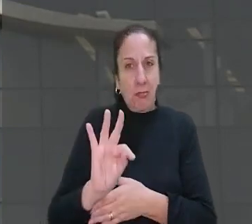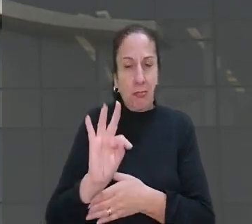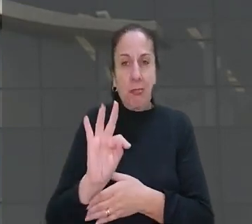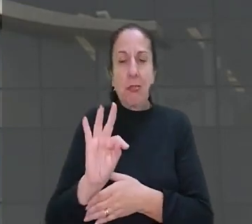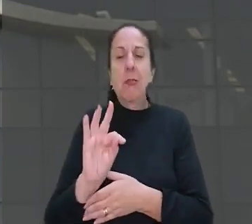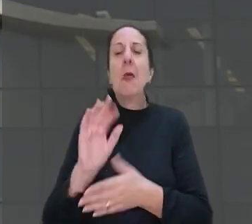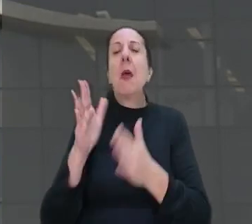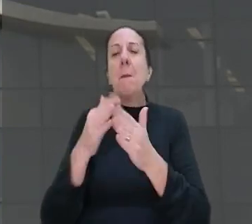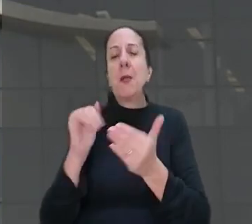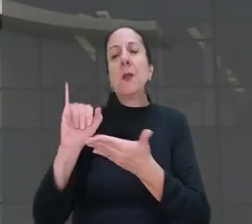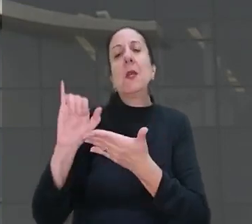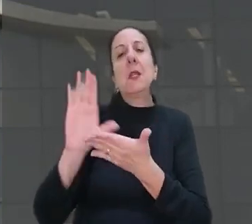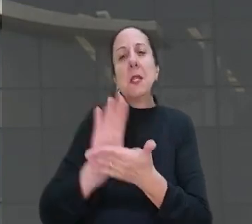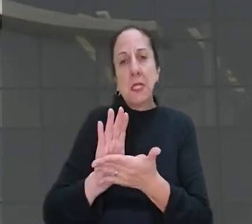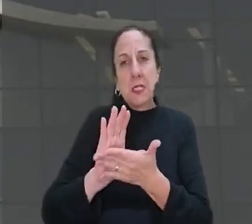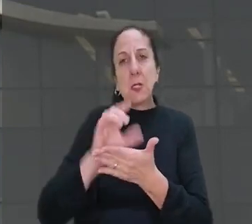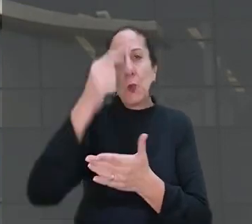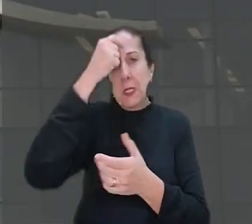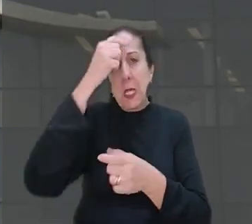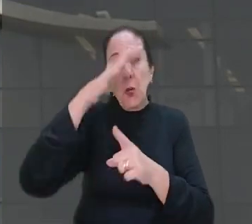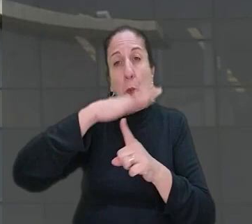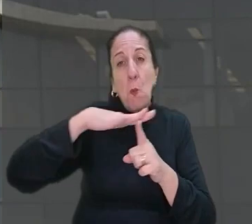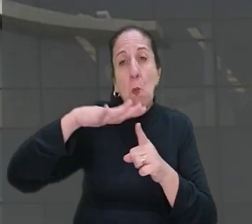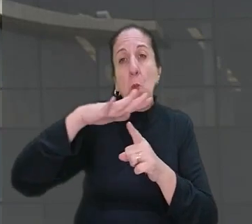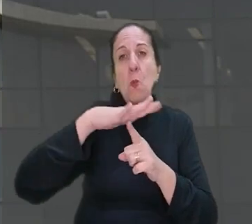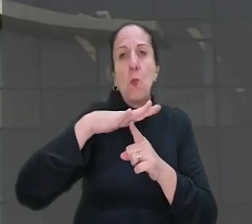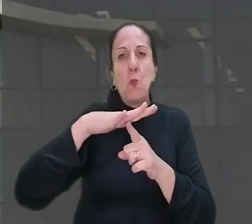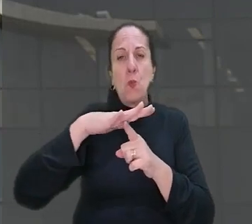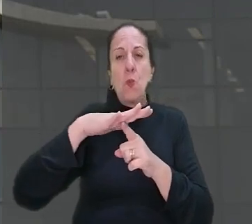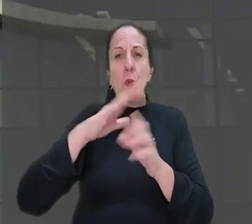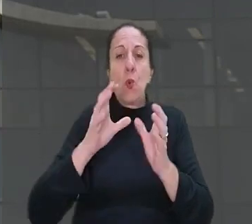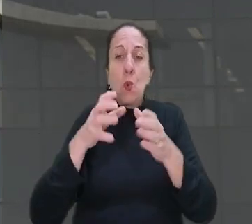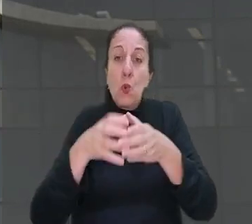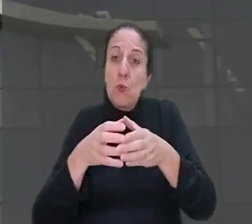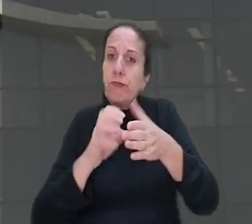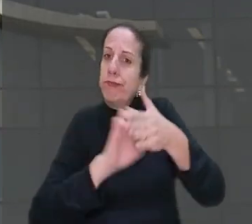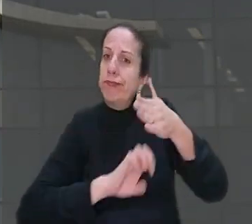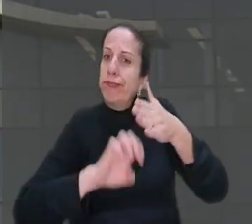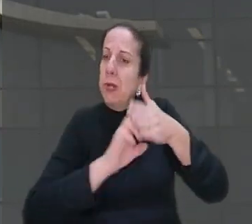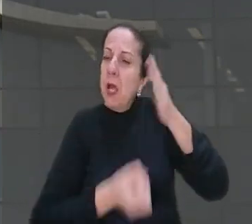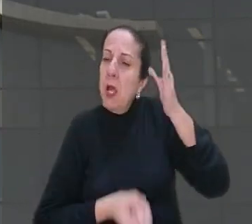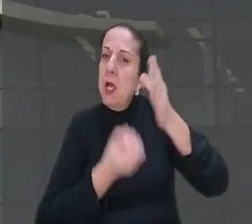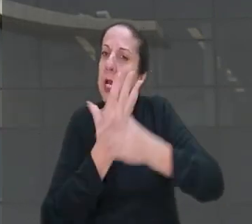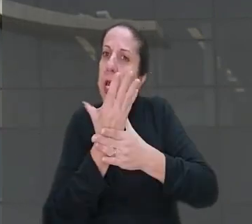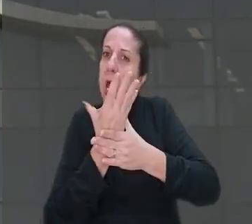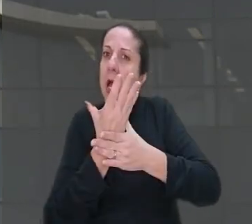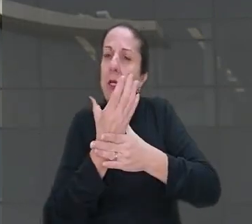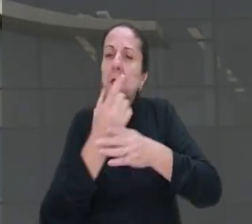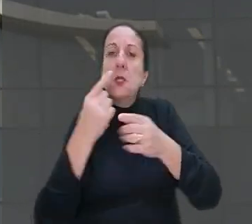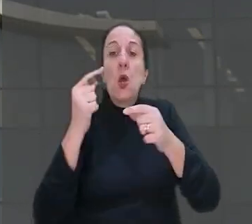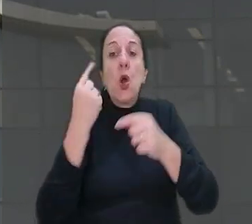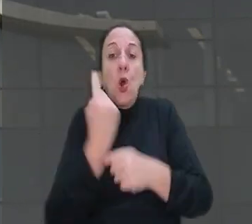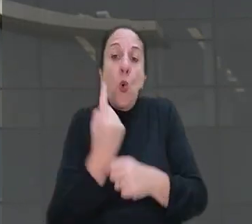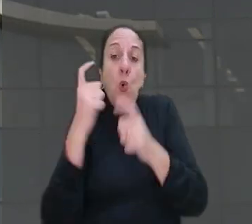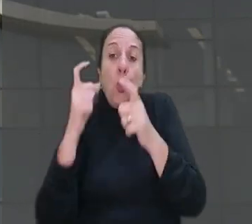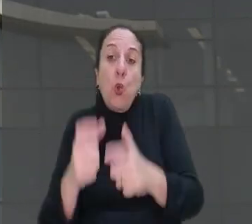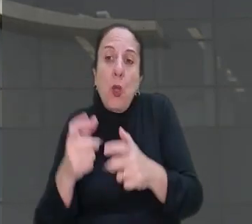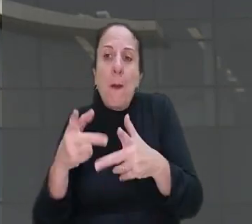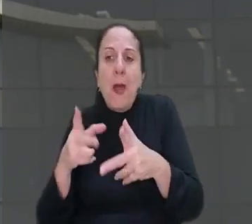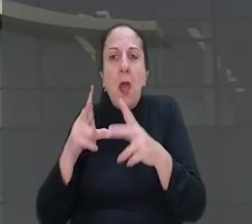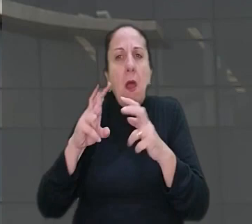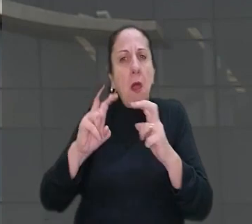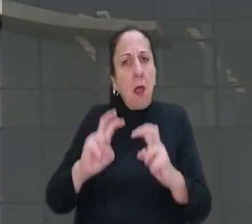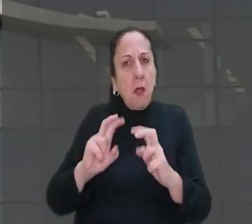além de pedir indenização por dano moral coletivo, recomendou que a empresa criasse, por meio da ouvidoria, um canal